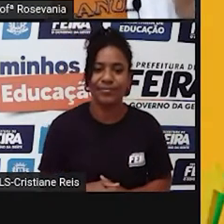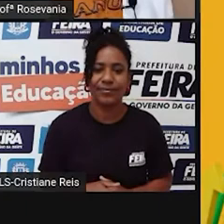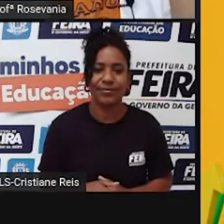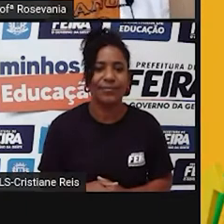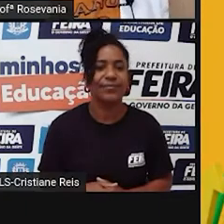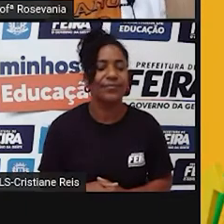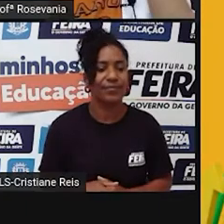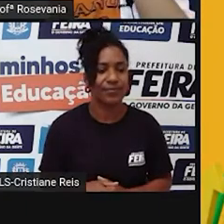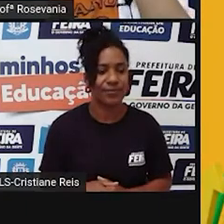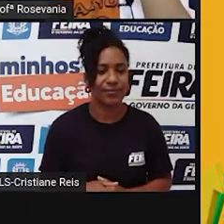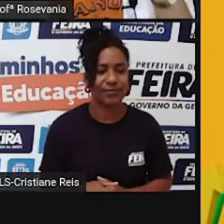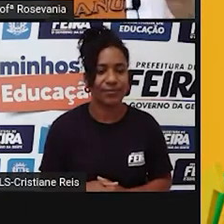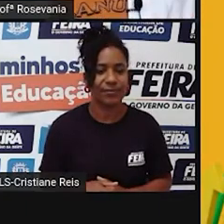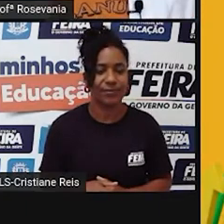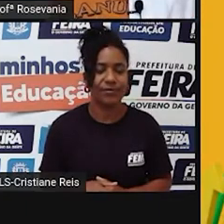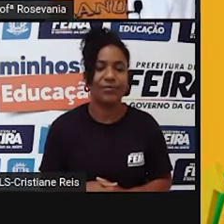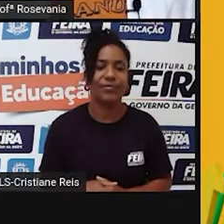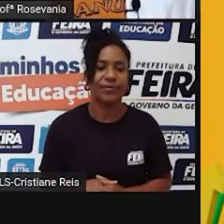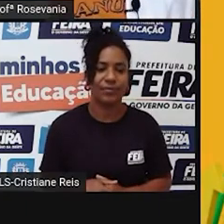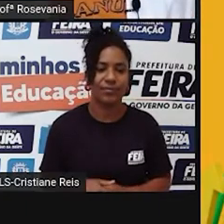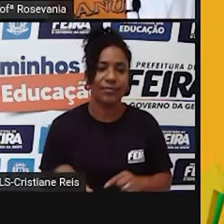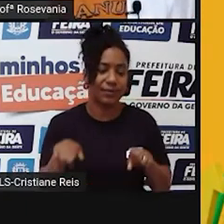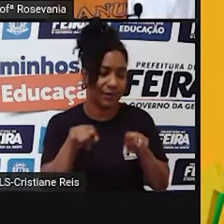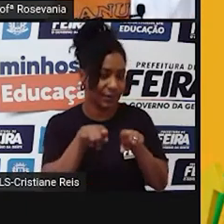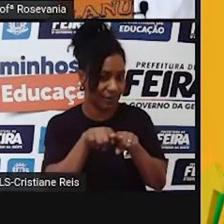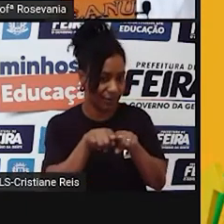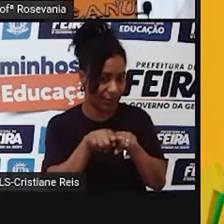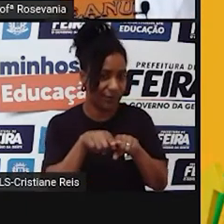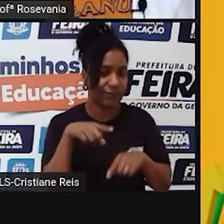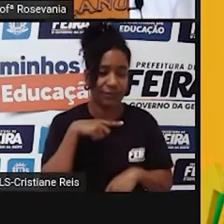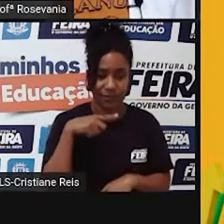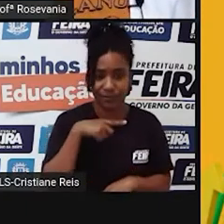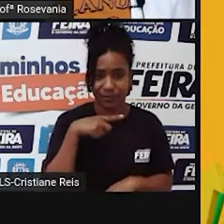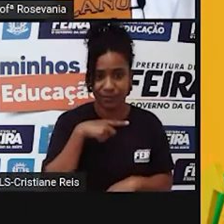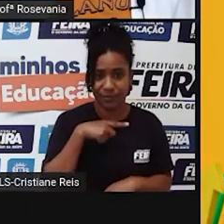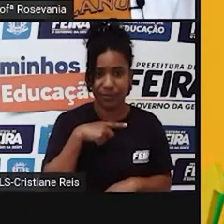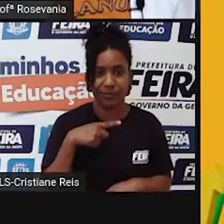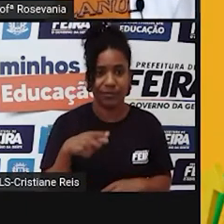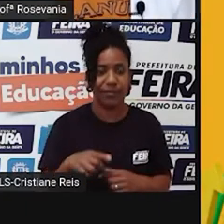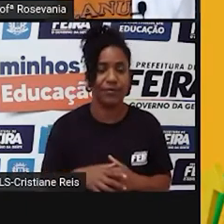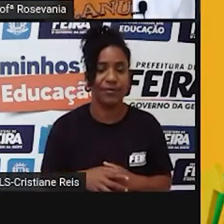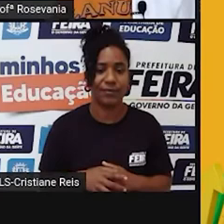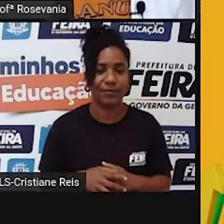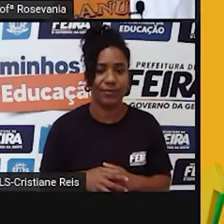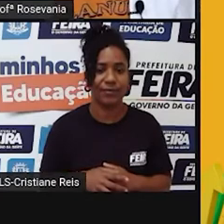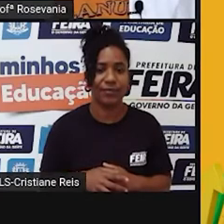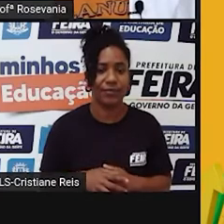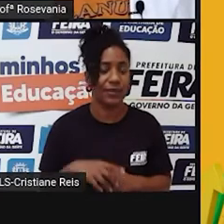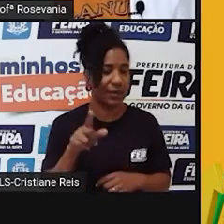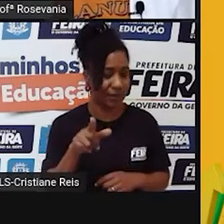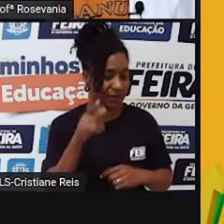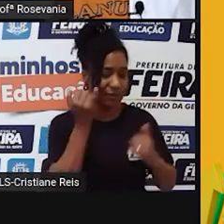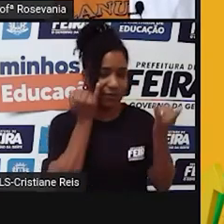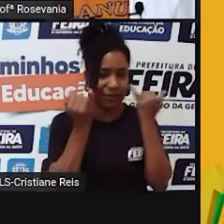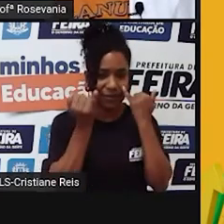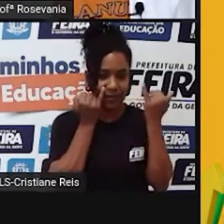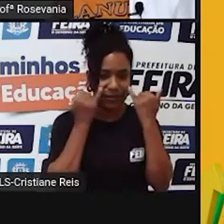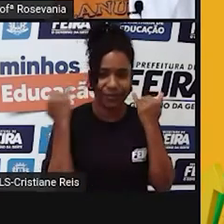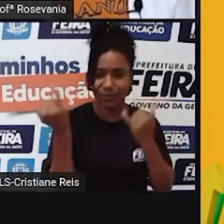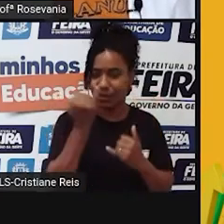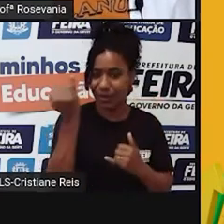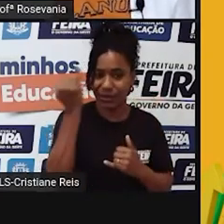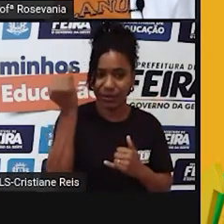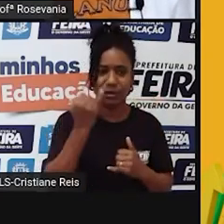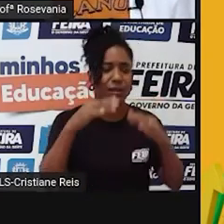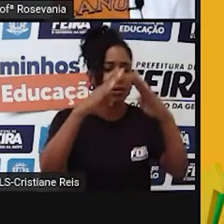A gente... A gente tem aqui, né, uma informação importantíssima dessas quatro pirâmides,